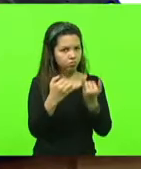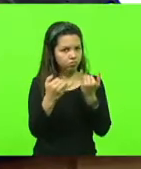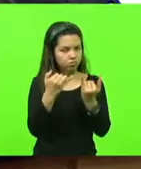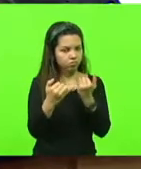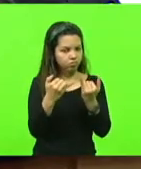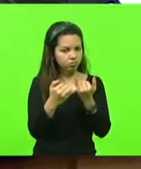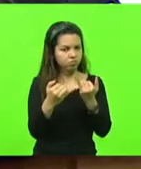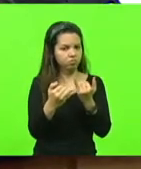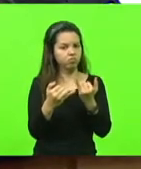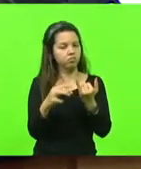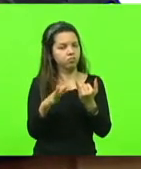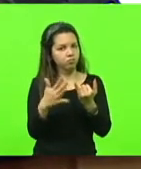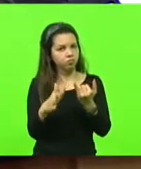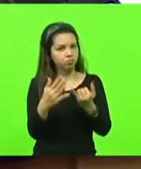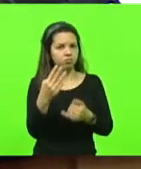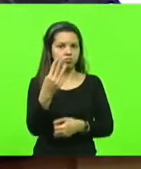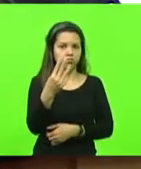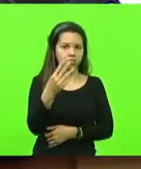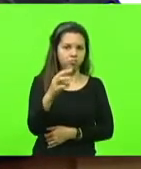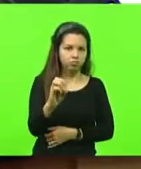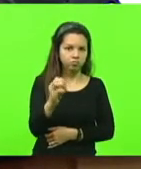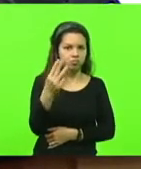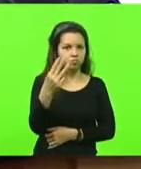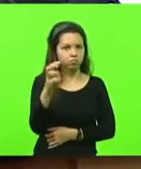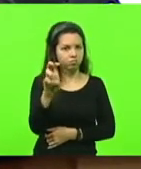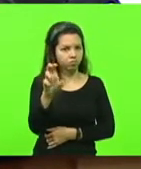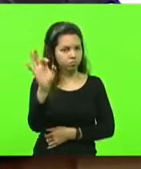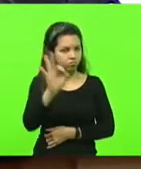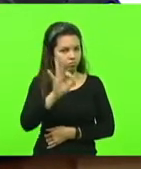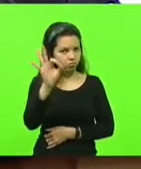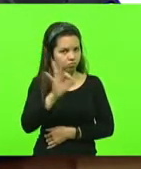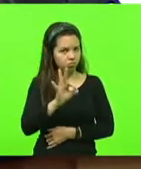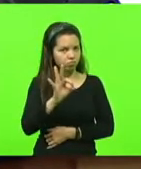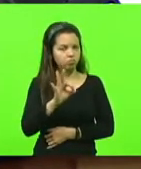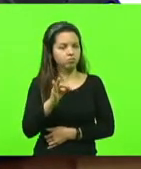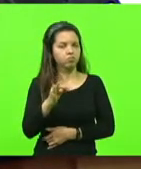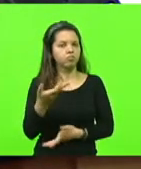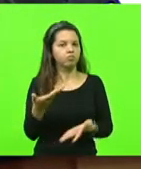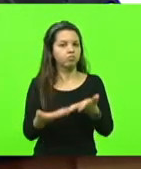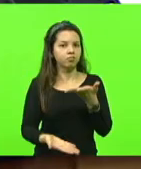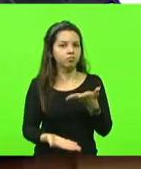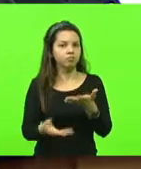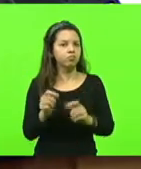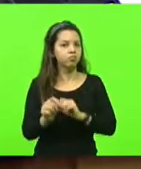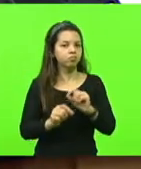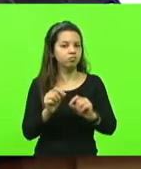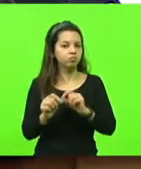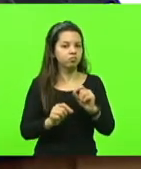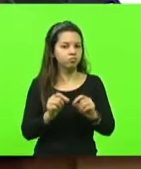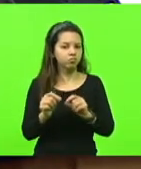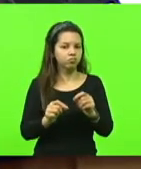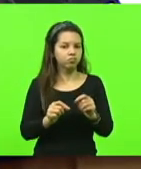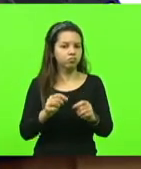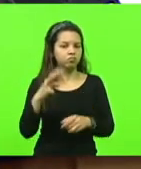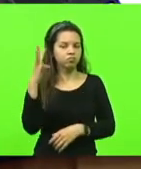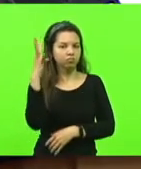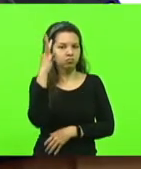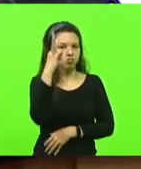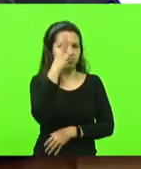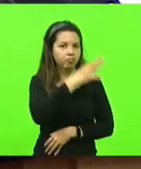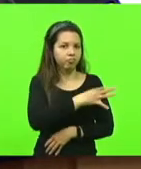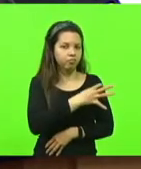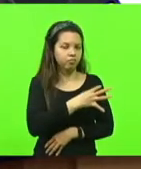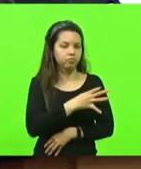Cerca de 30, 35% desse tempo é desperdiçado com desatenção. Em média, segundo